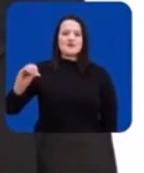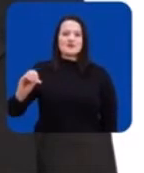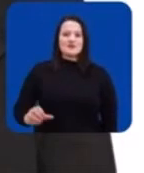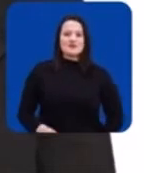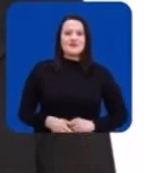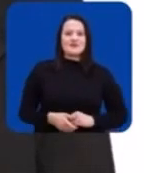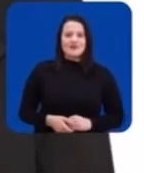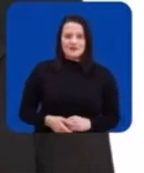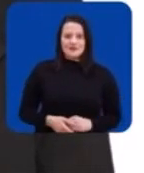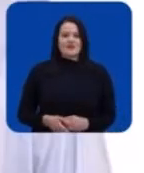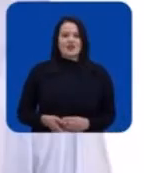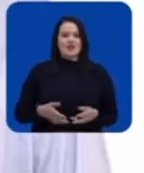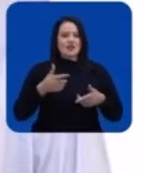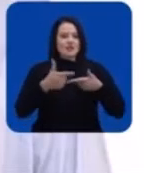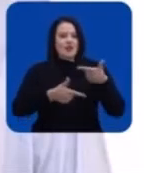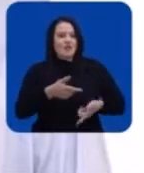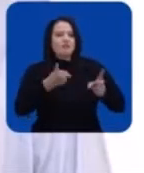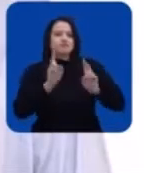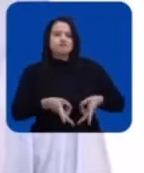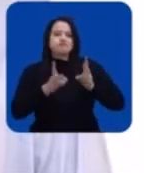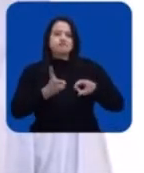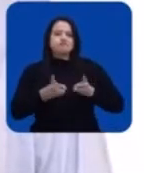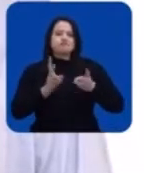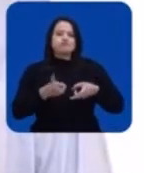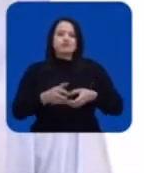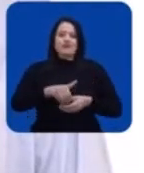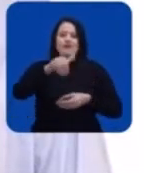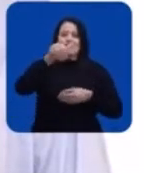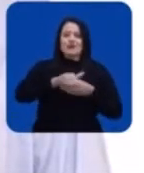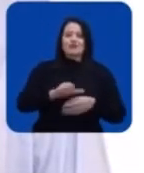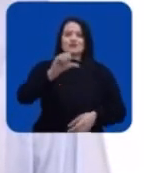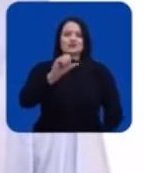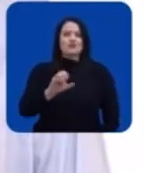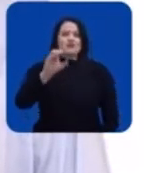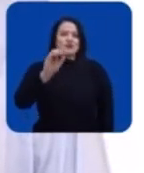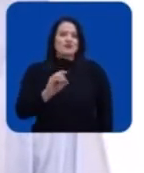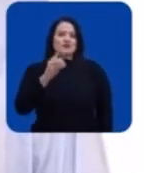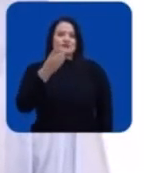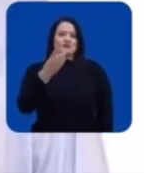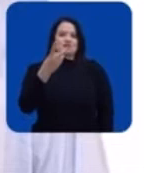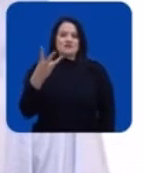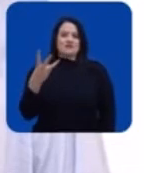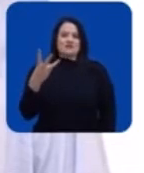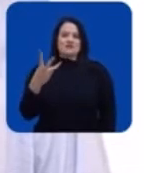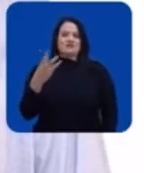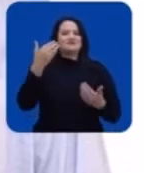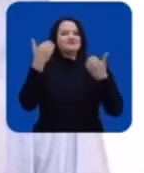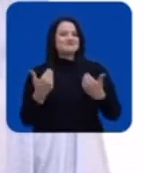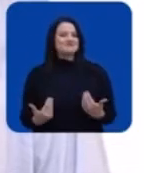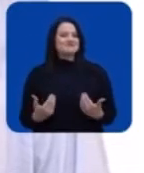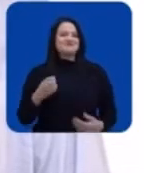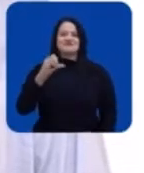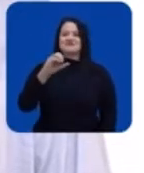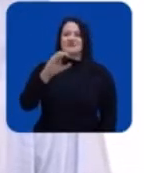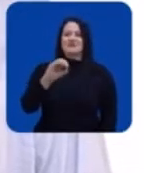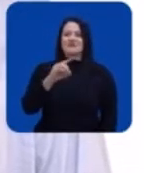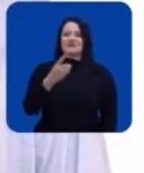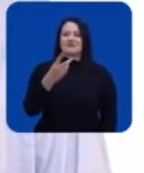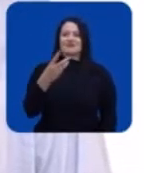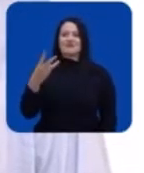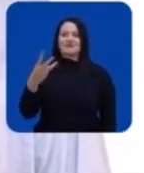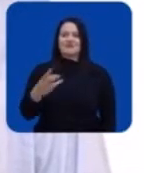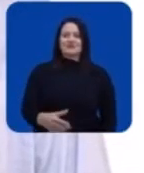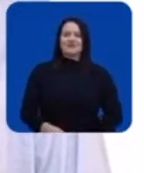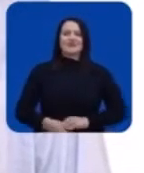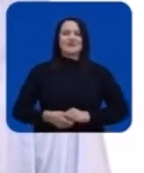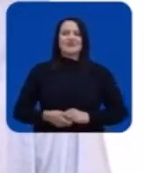-669. Para que possamos continuar trabalhando pela nossa região, vote 90-123. Jair da